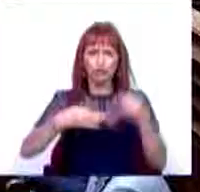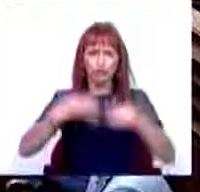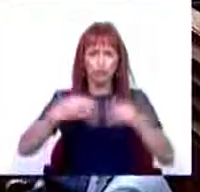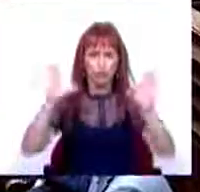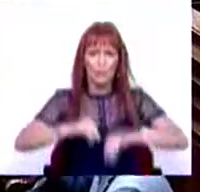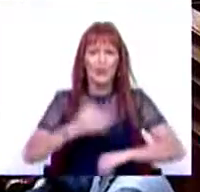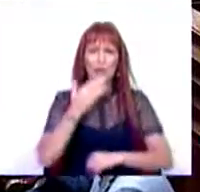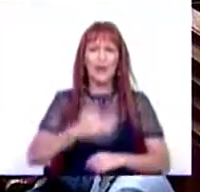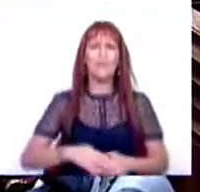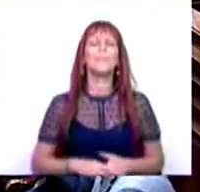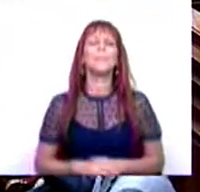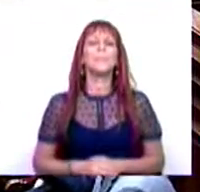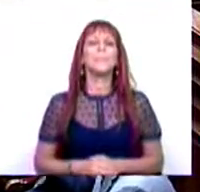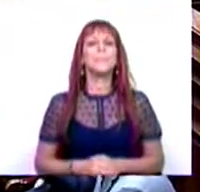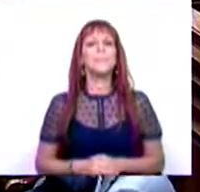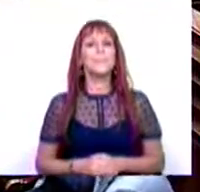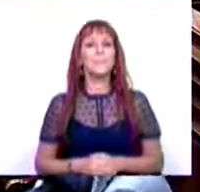obrigado.